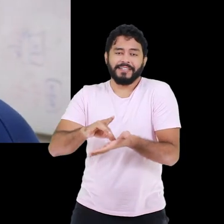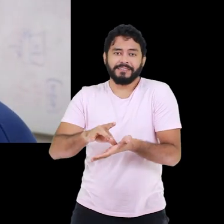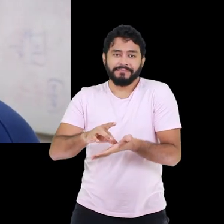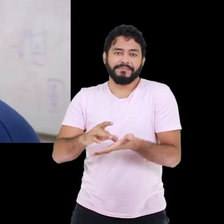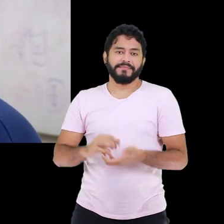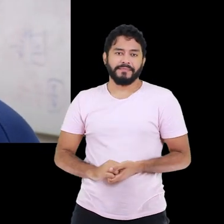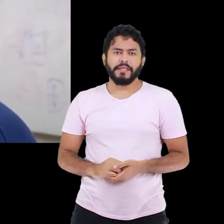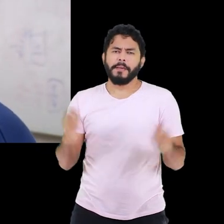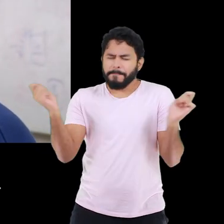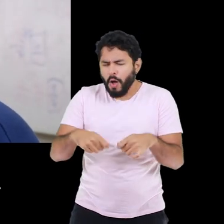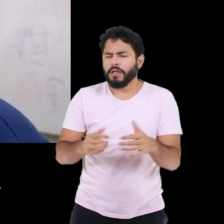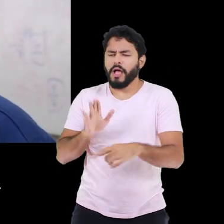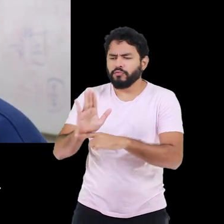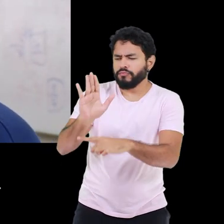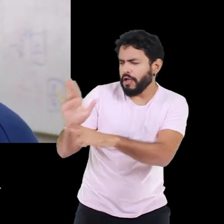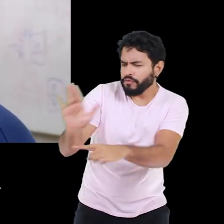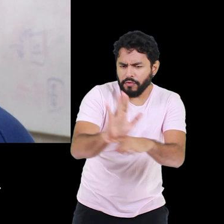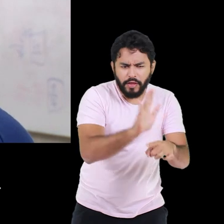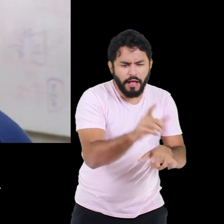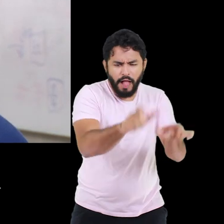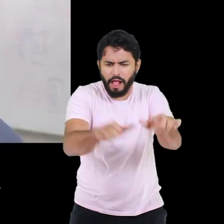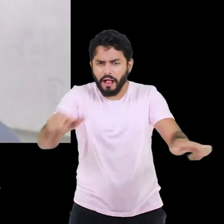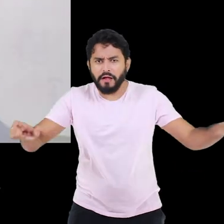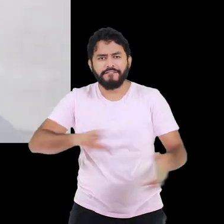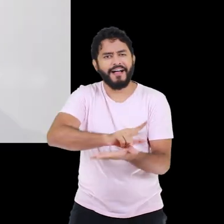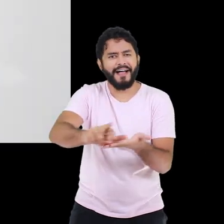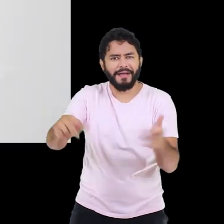fazer isso com muitas mais pessoas, muitas mais pessoas podem realizar sessões aqui.